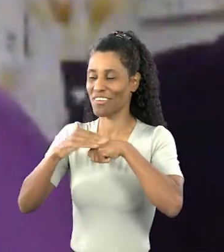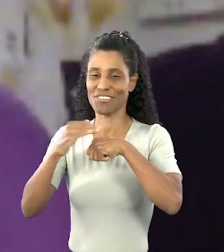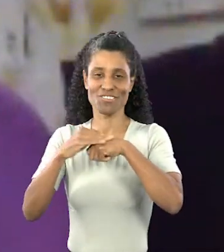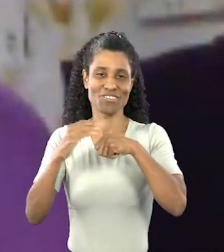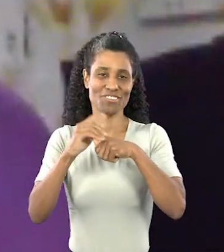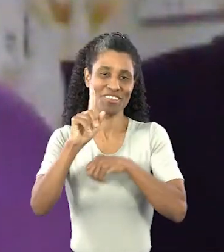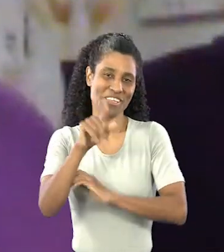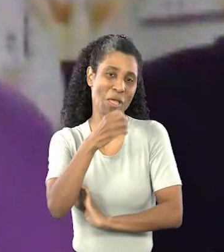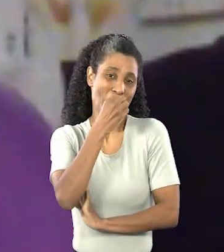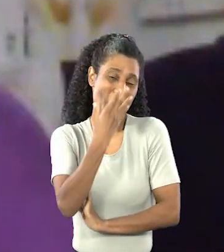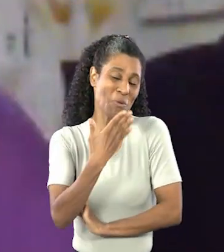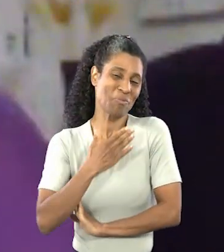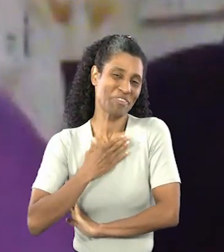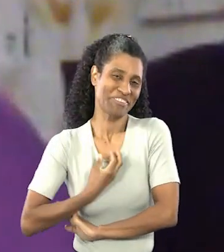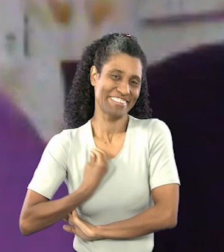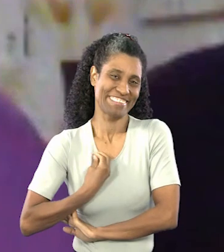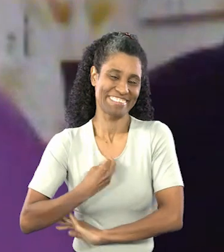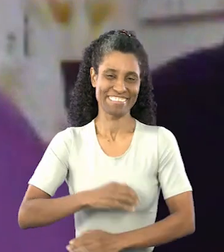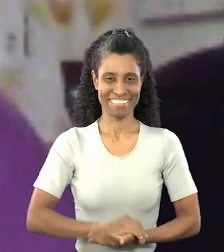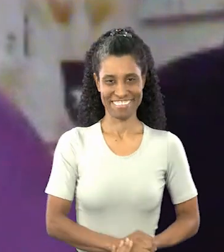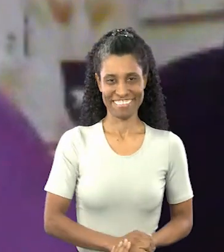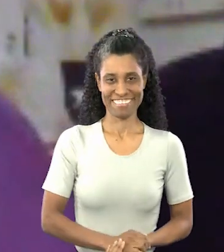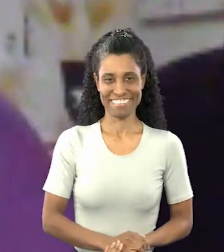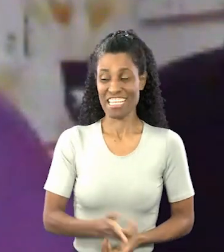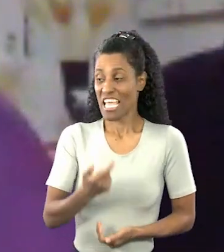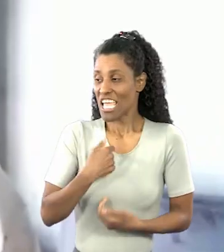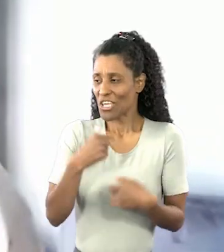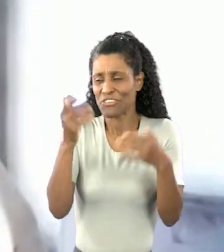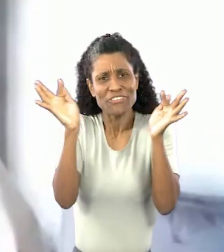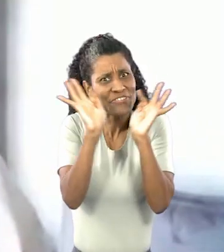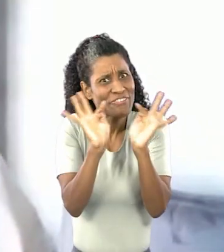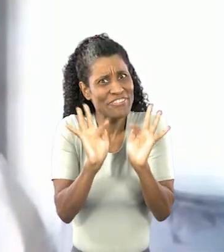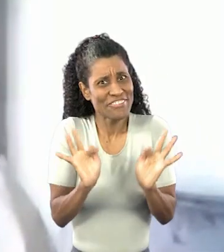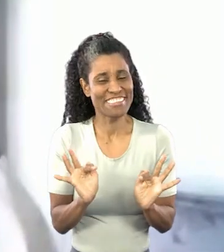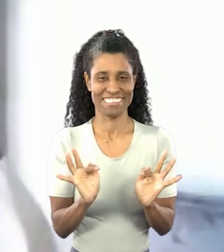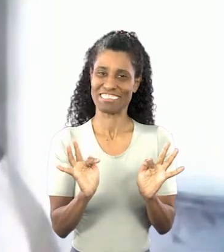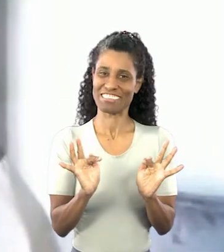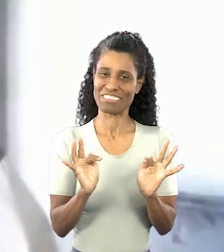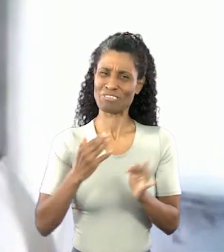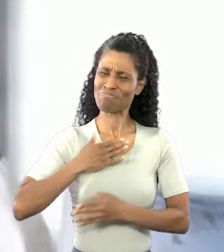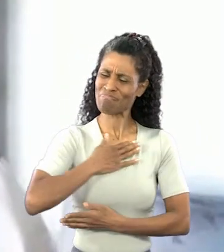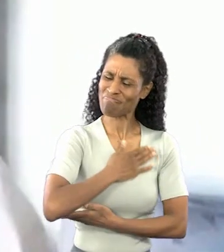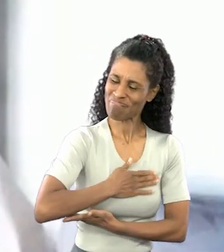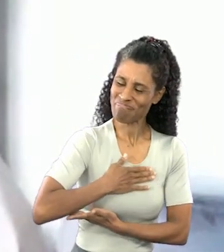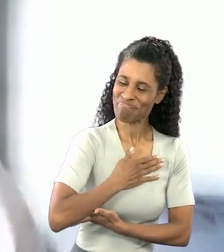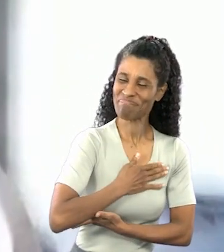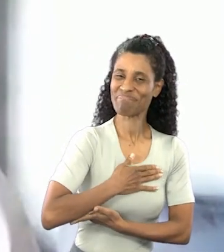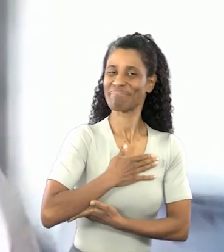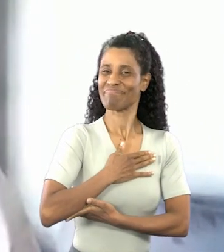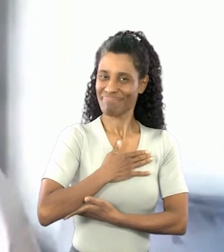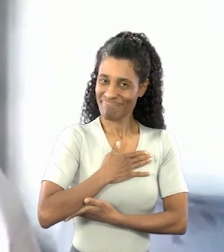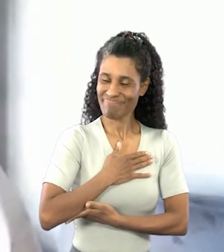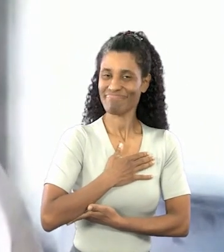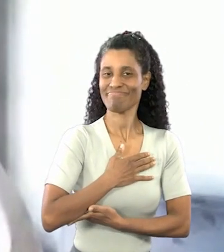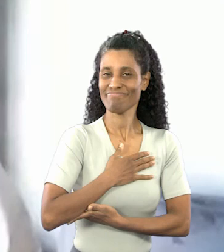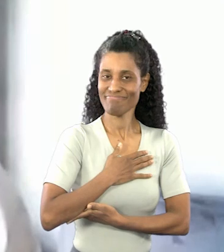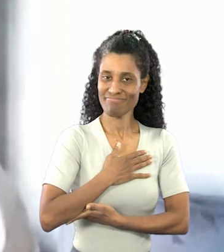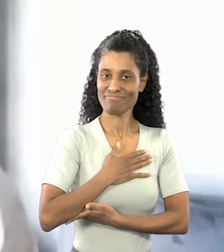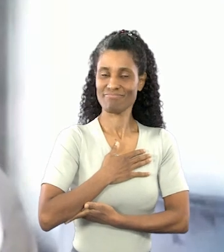então é troca de carinho, isso aí tá me fazendo muito bem. Estou feliz, muito satisfeito,